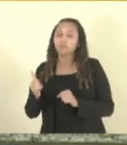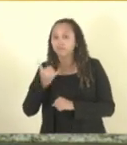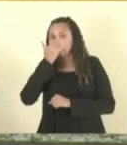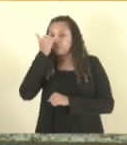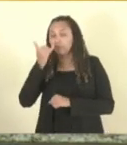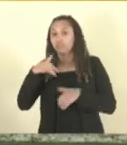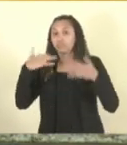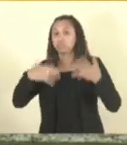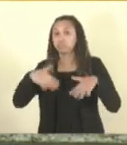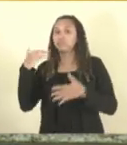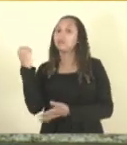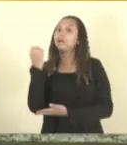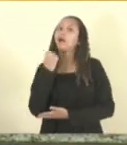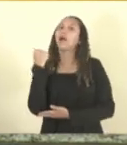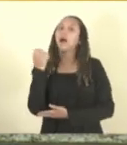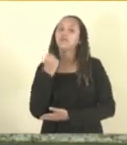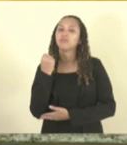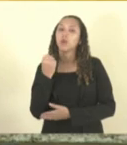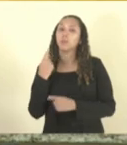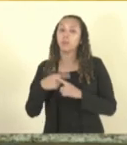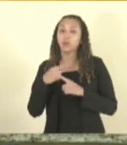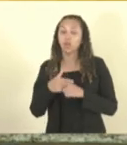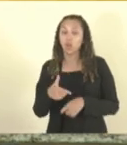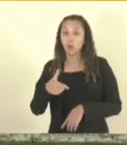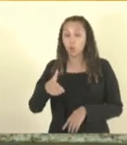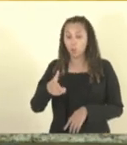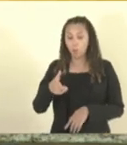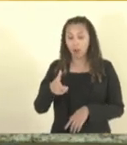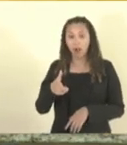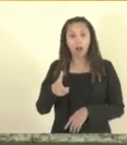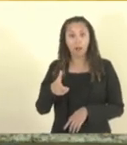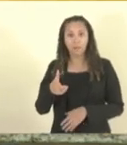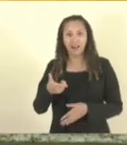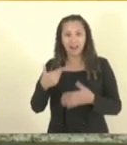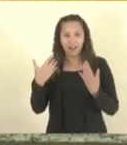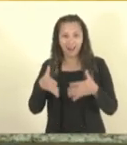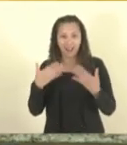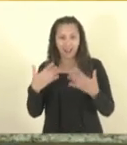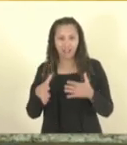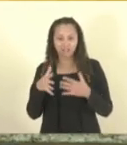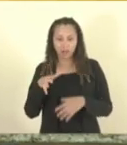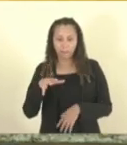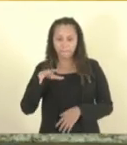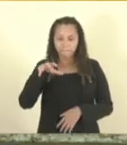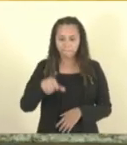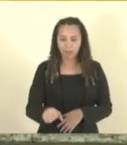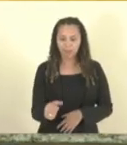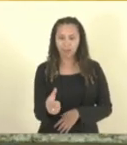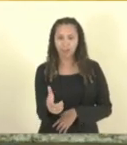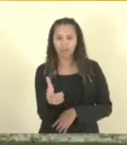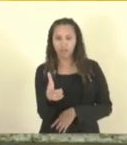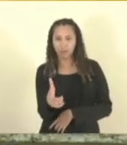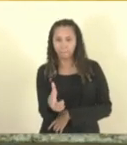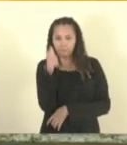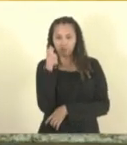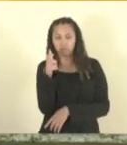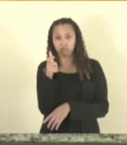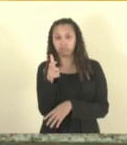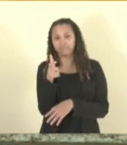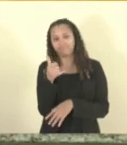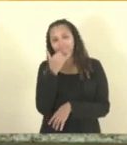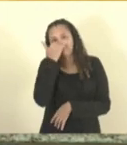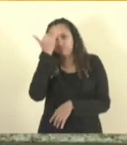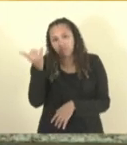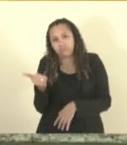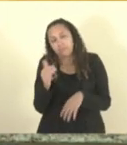com uma arma muito leve, onde você consegue atirar com grande facilidade. Às vezes, até uma criança